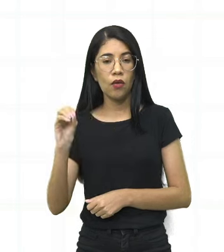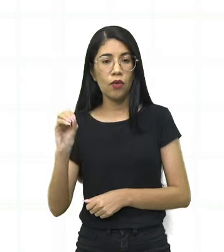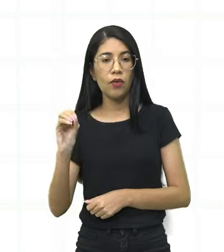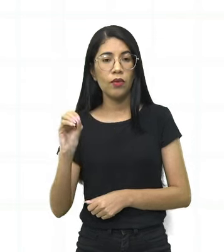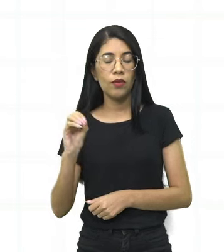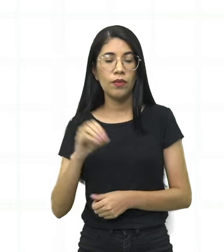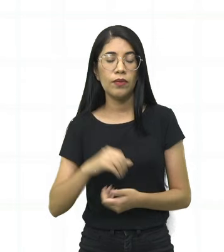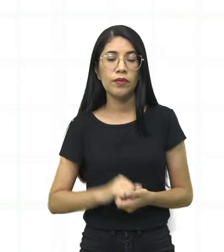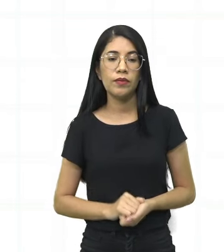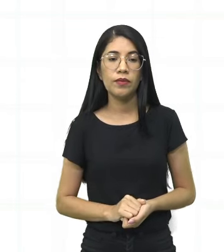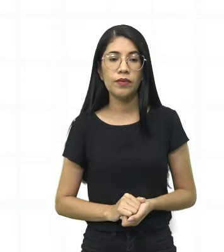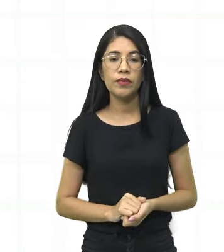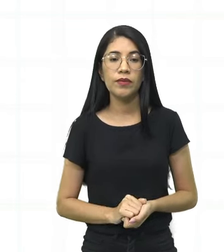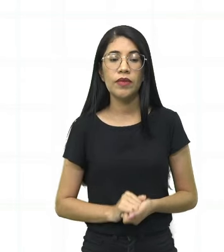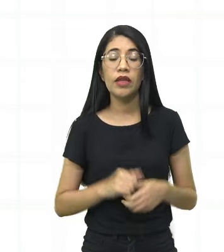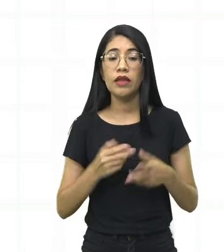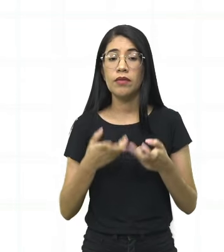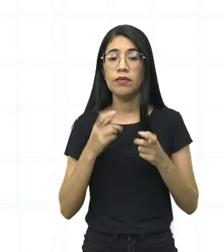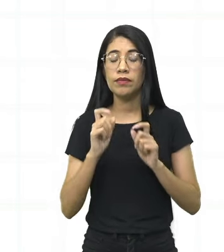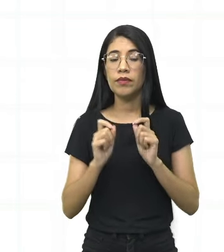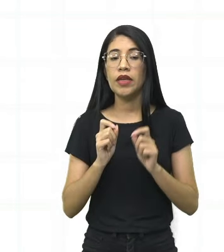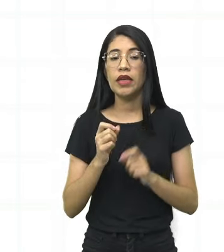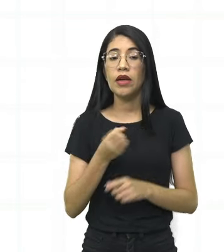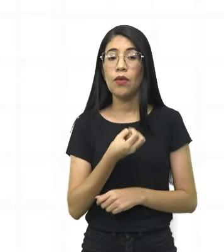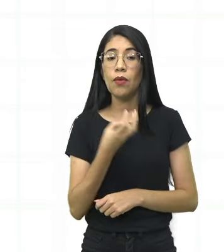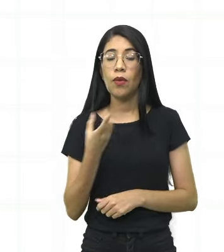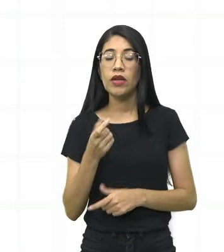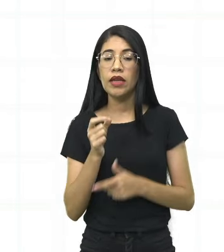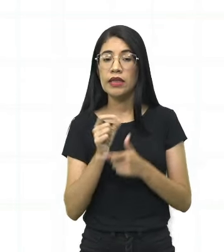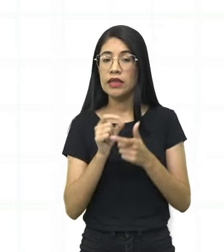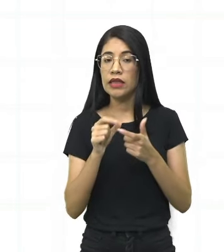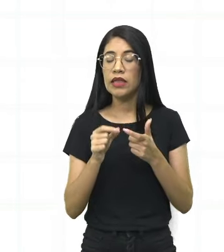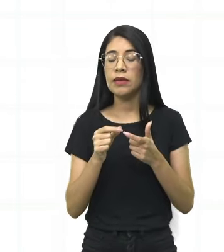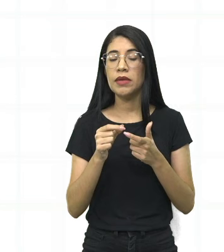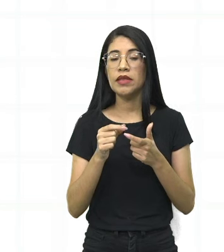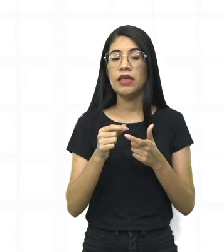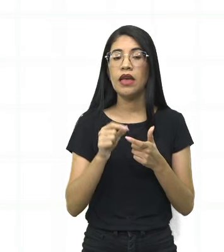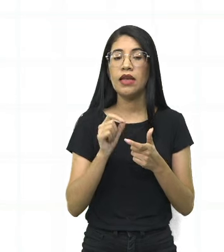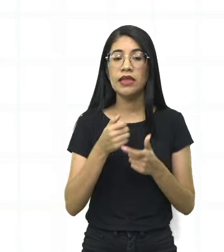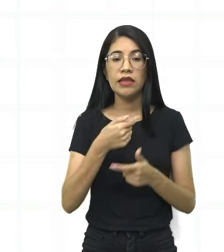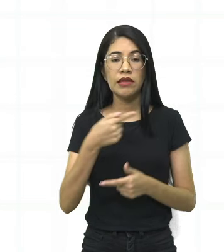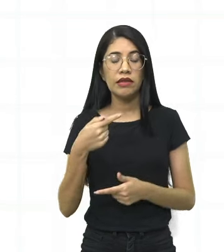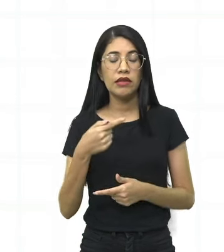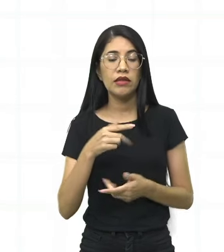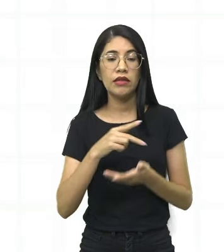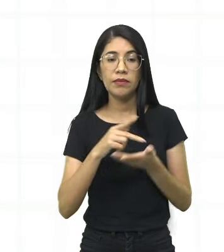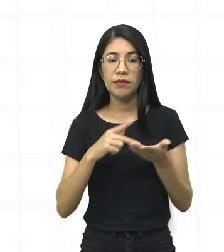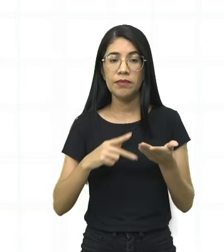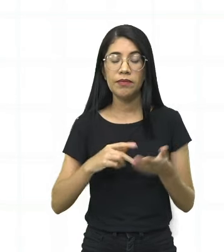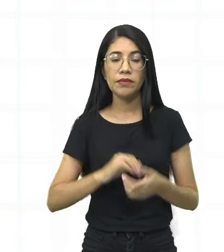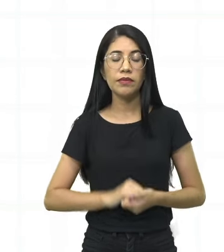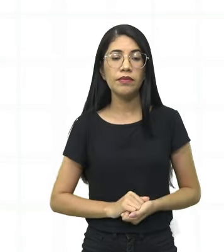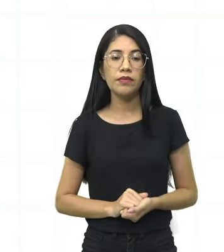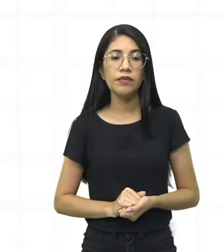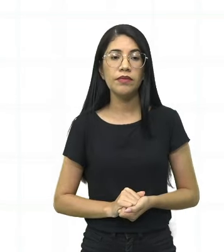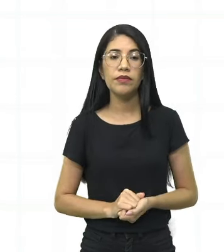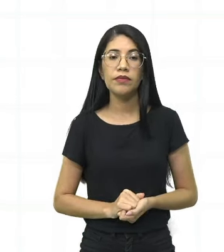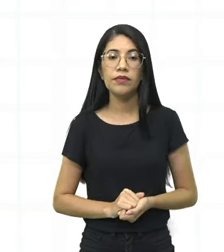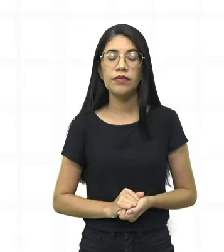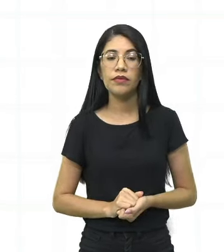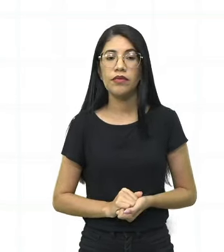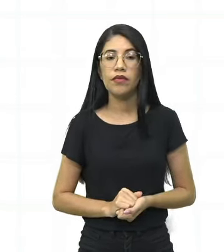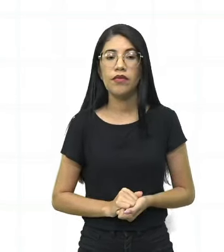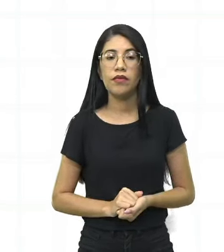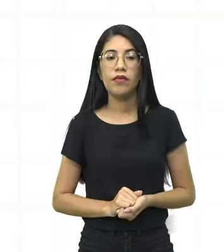Então, percebam que não tem um tracinho. Então, olha só. Onde canta o sabiá?